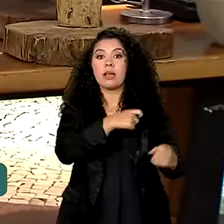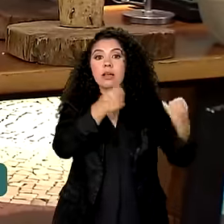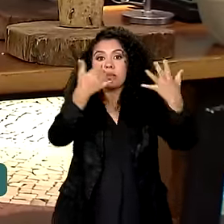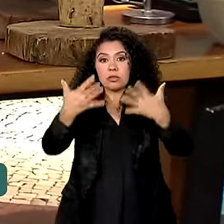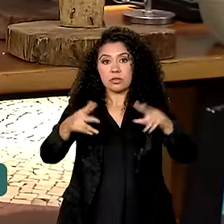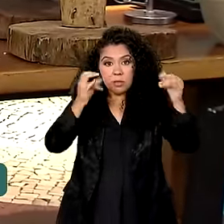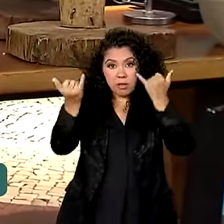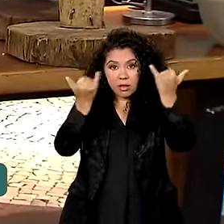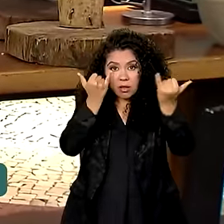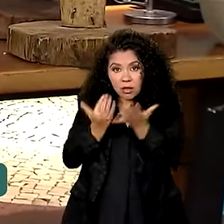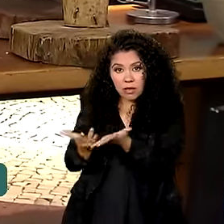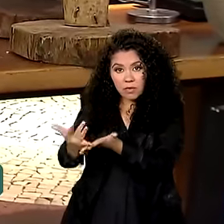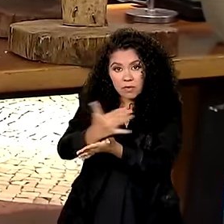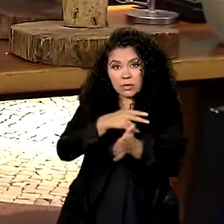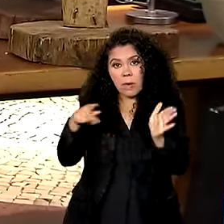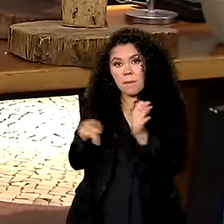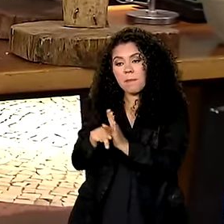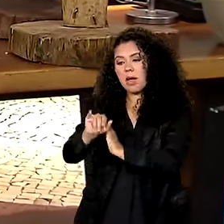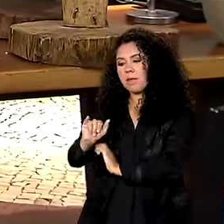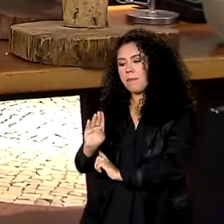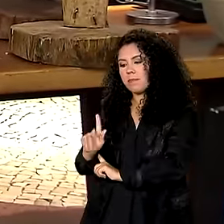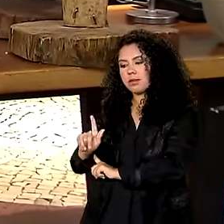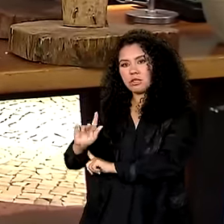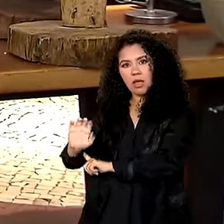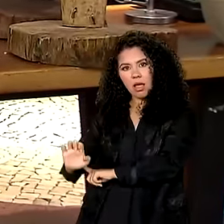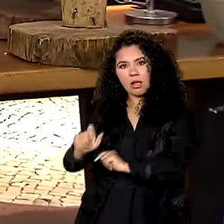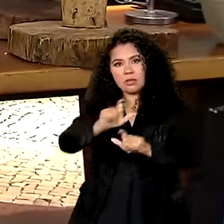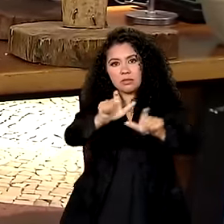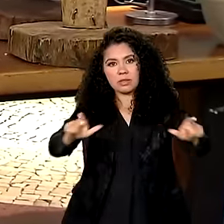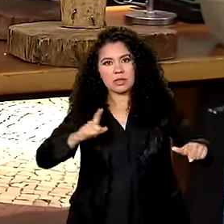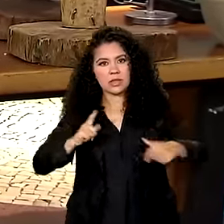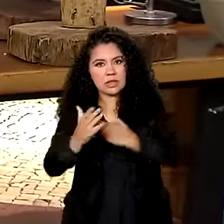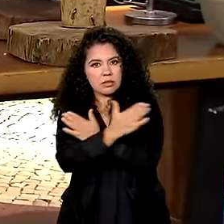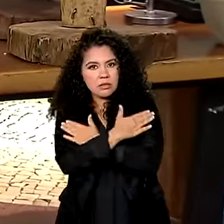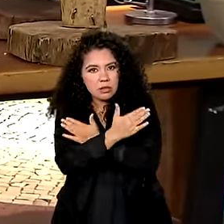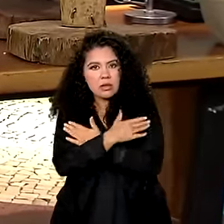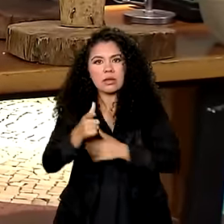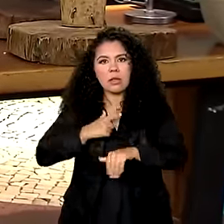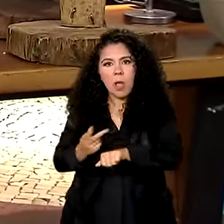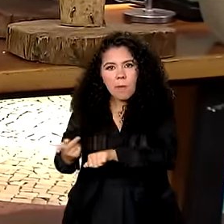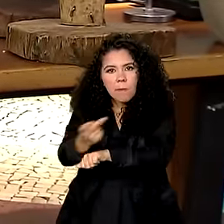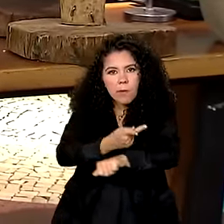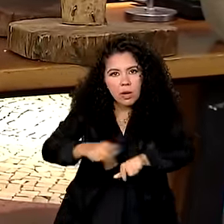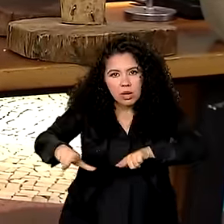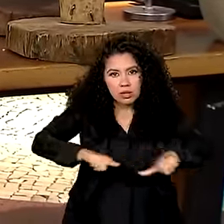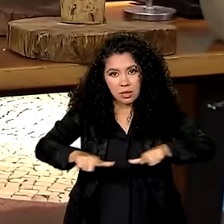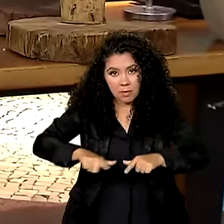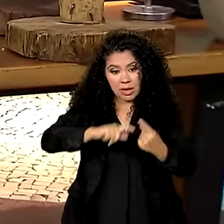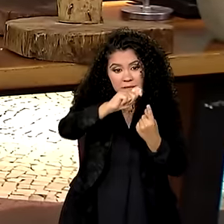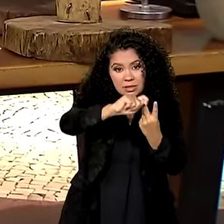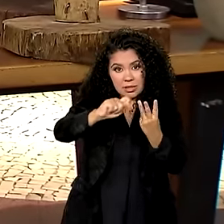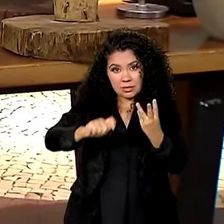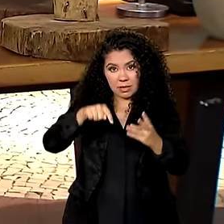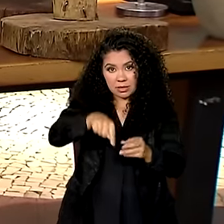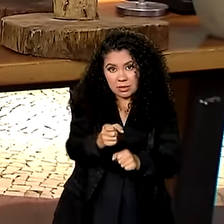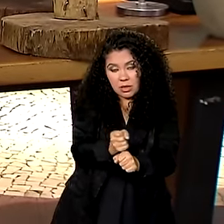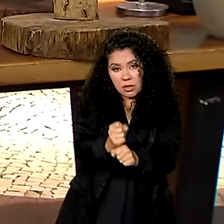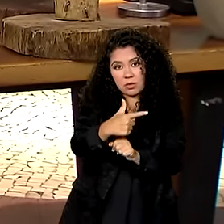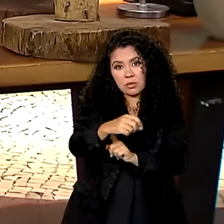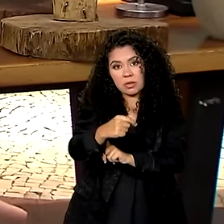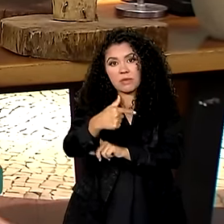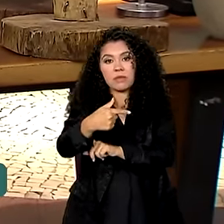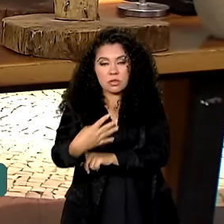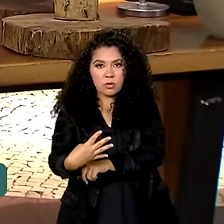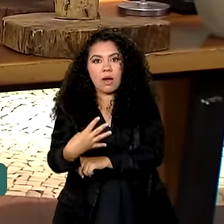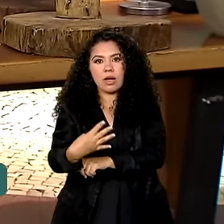acordo com os dados do IBGE, a taxa de pessoas desocupadas procurando emprego no primeiro trimestre deste ano é a menor registrada